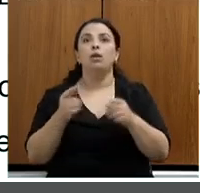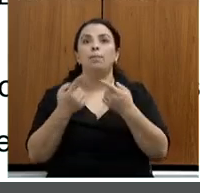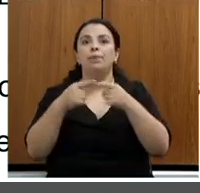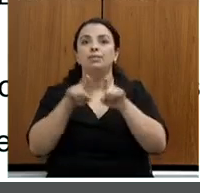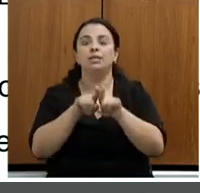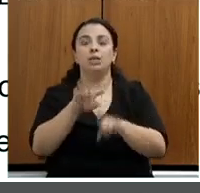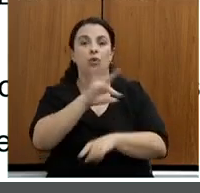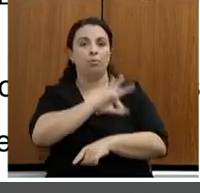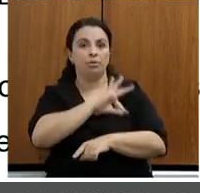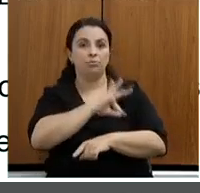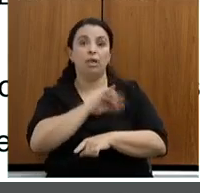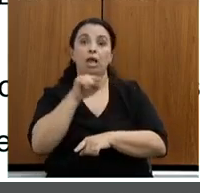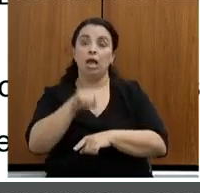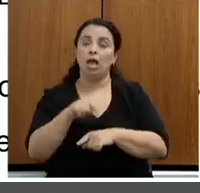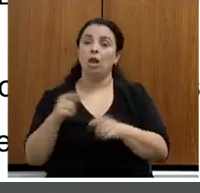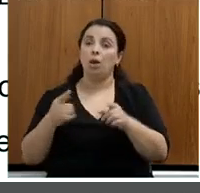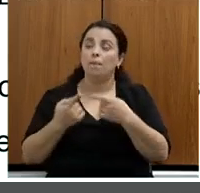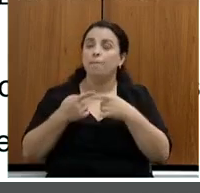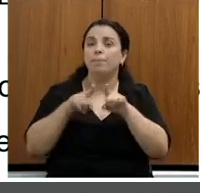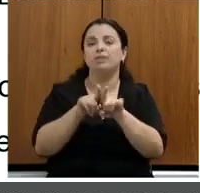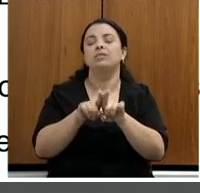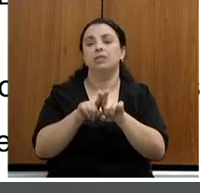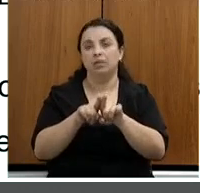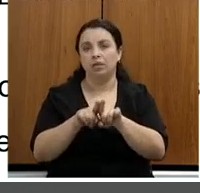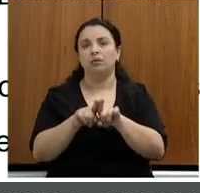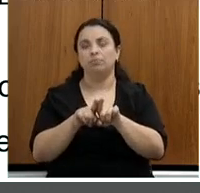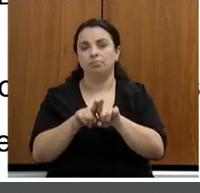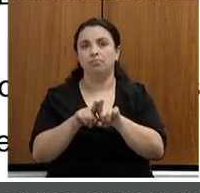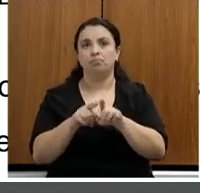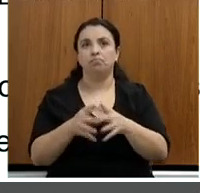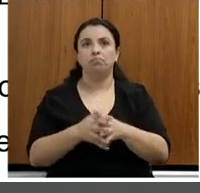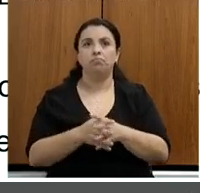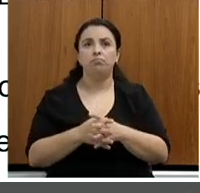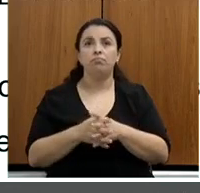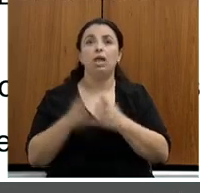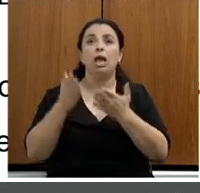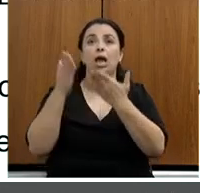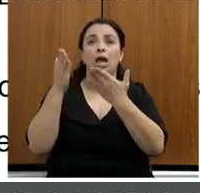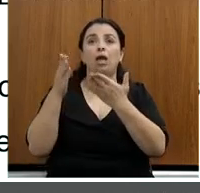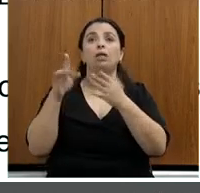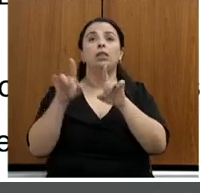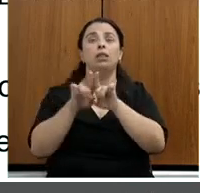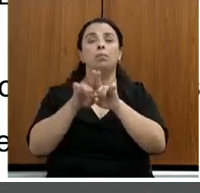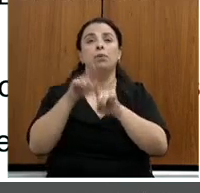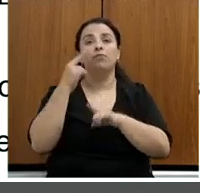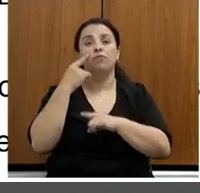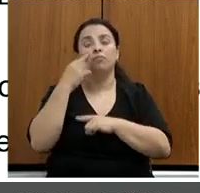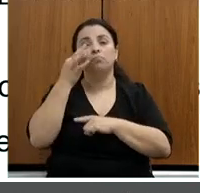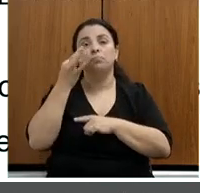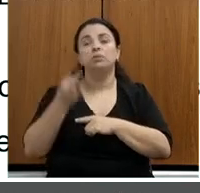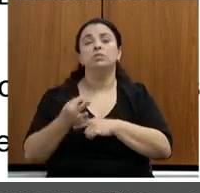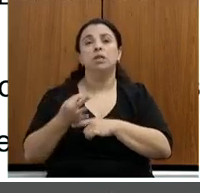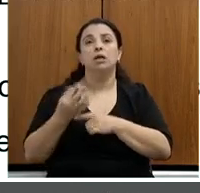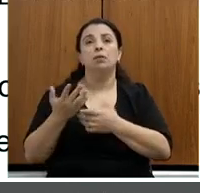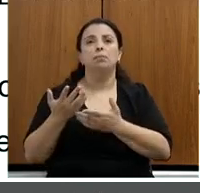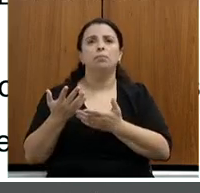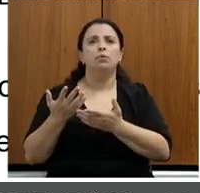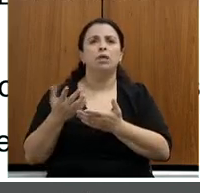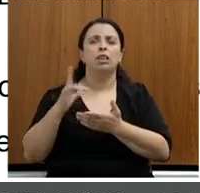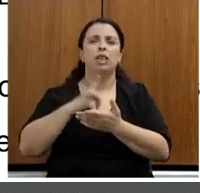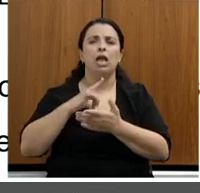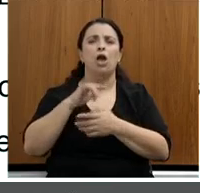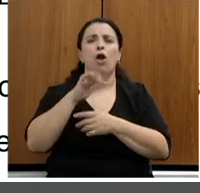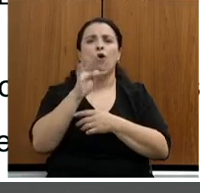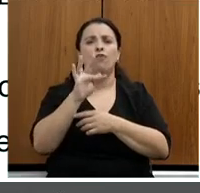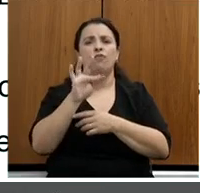em termos de efetivo. Aqui também vocês podem ver o maior número flora, depois fauna,